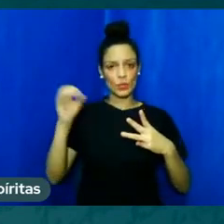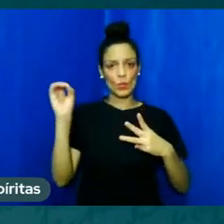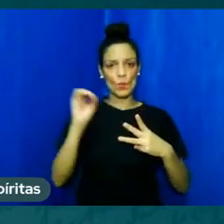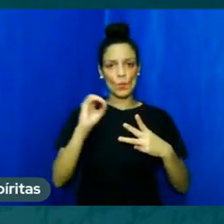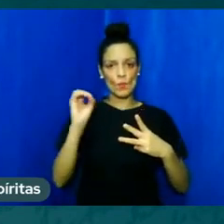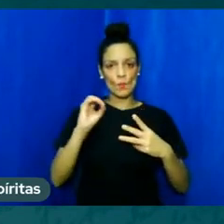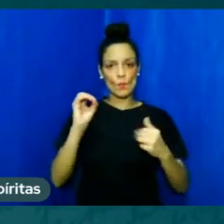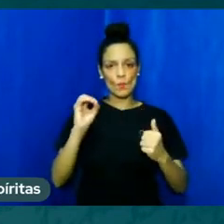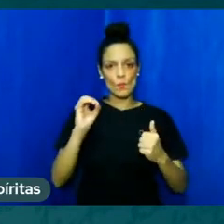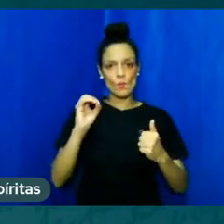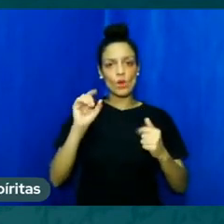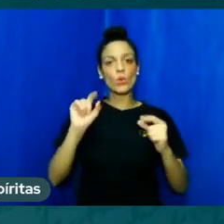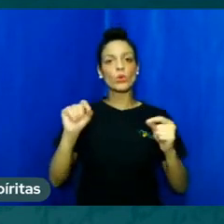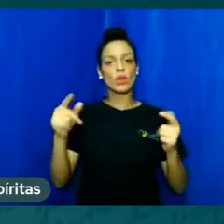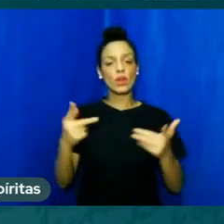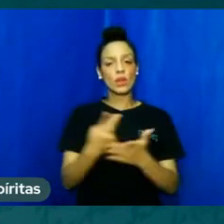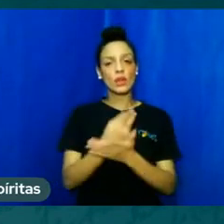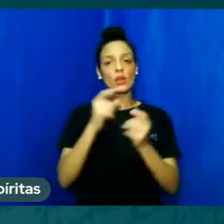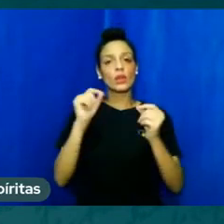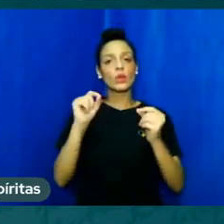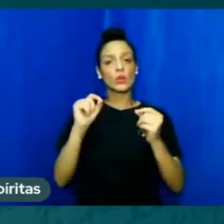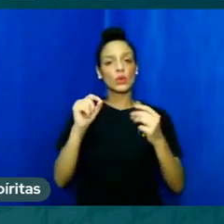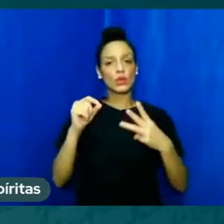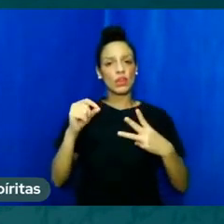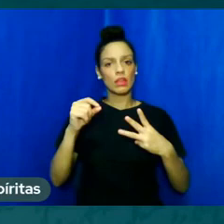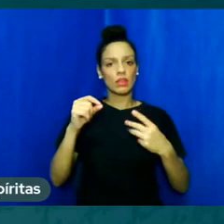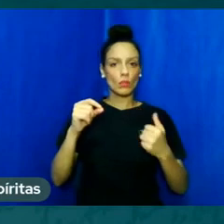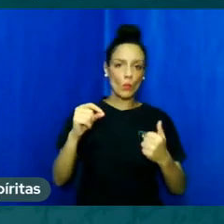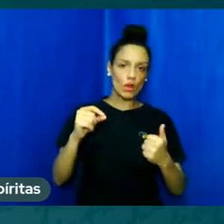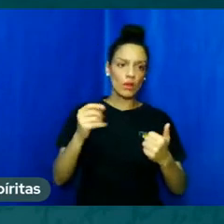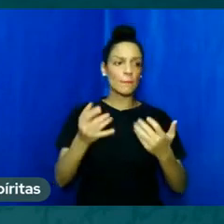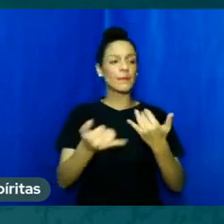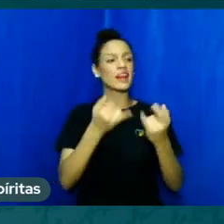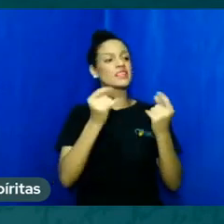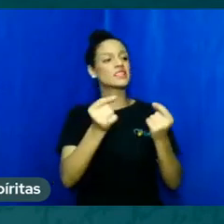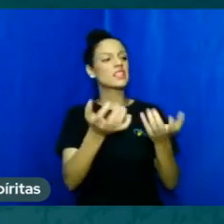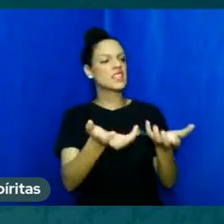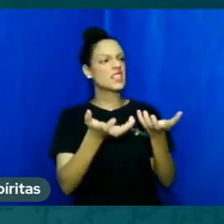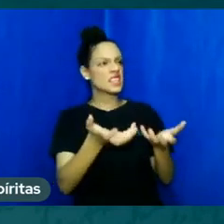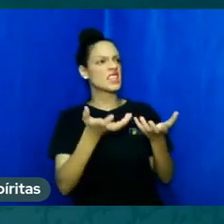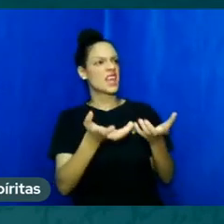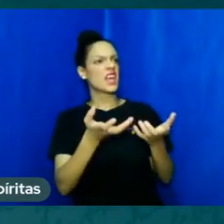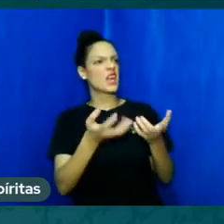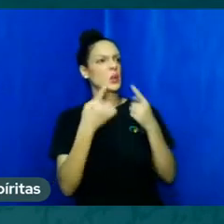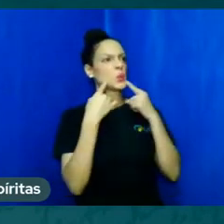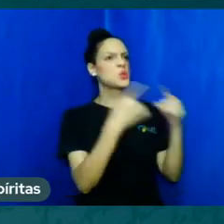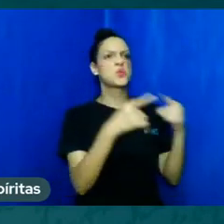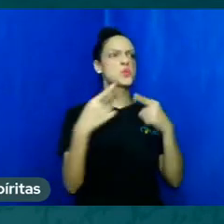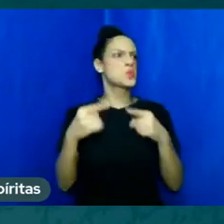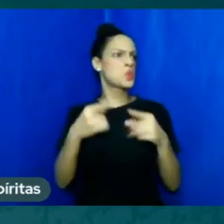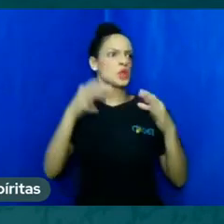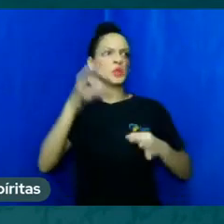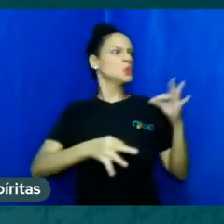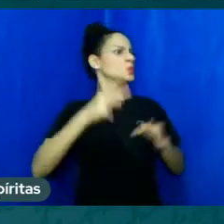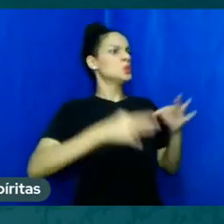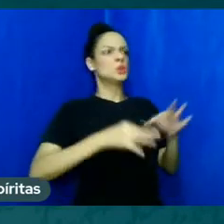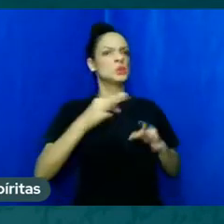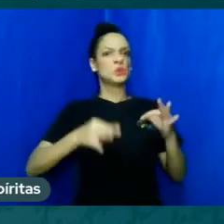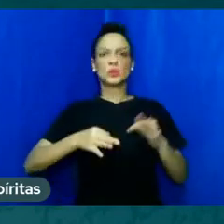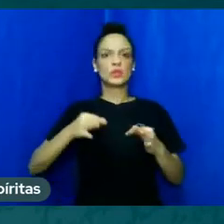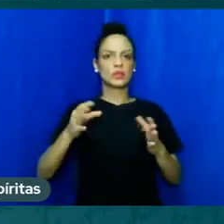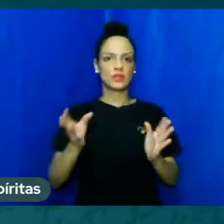humildade teremos o senso de fazer justiça e não de sermos justos os sermos justiceiros